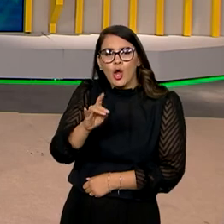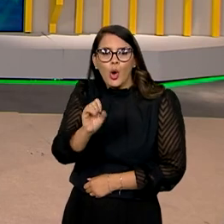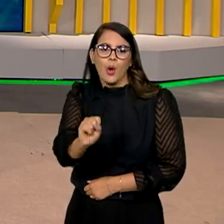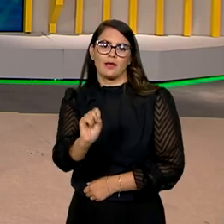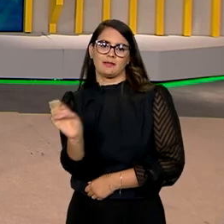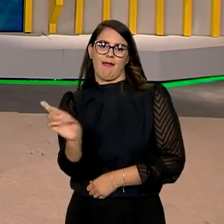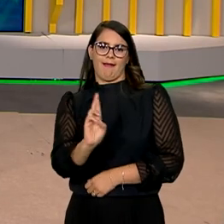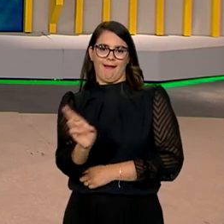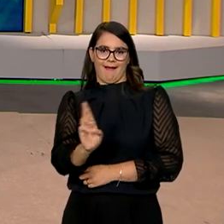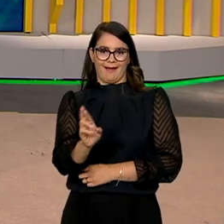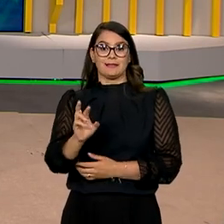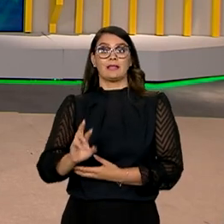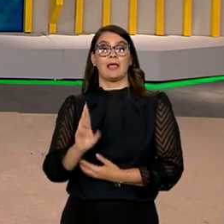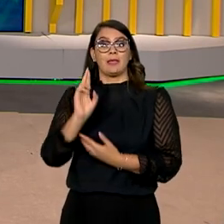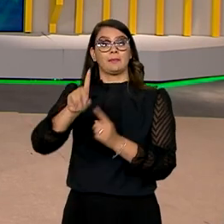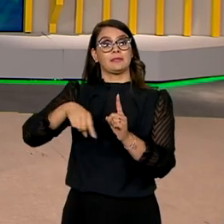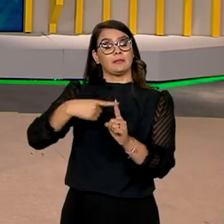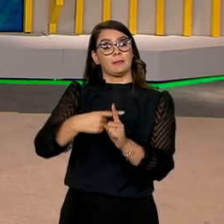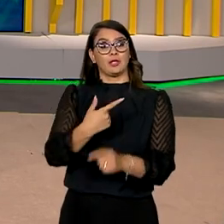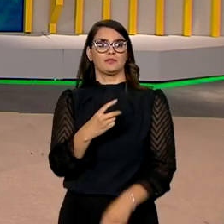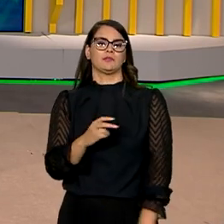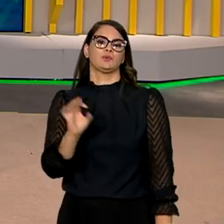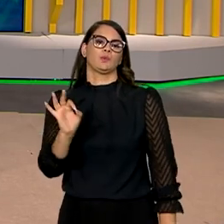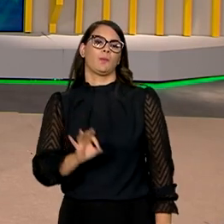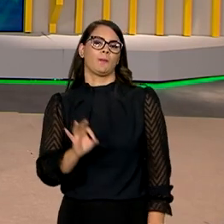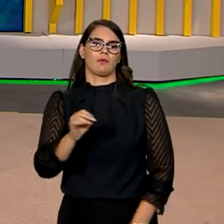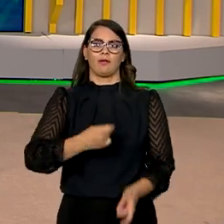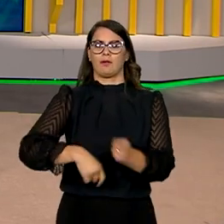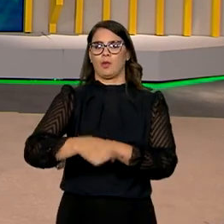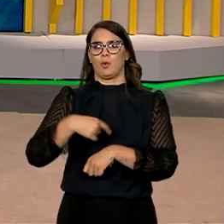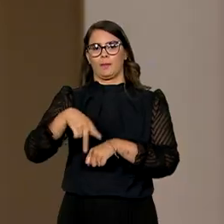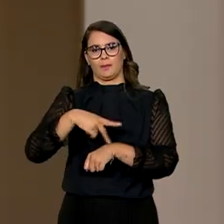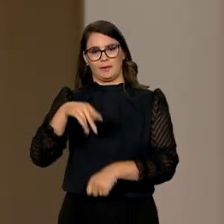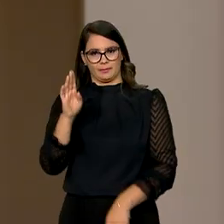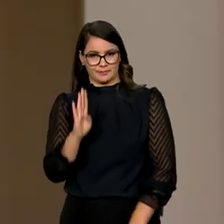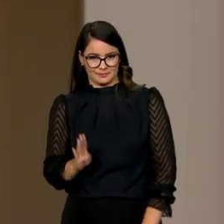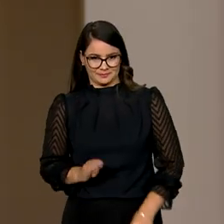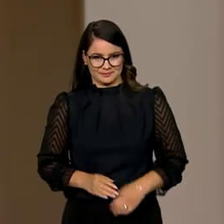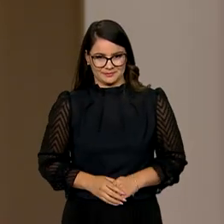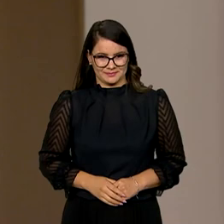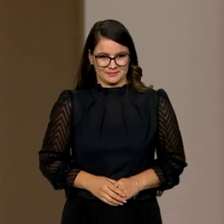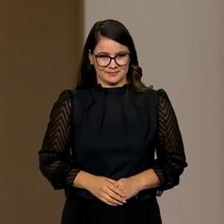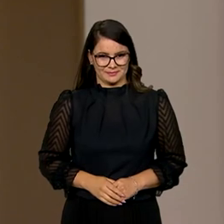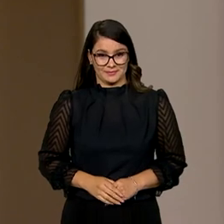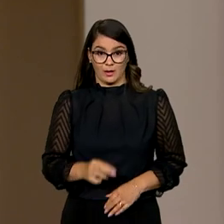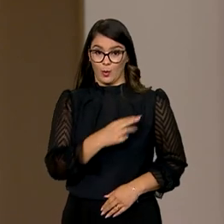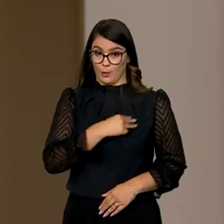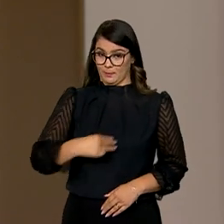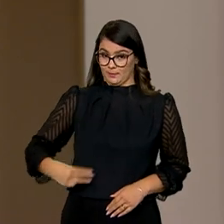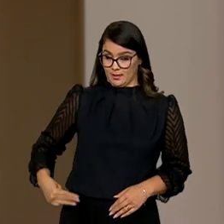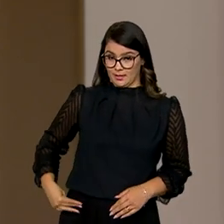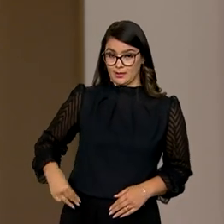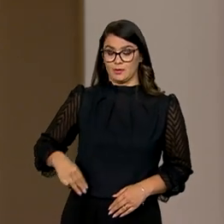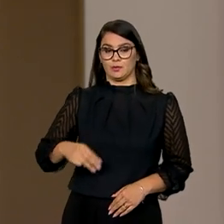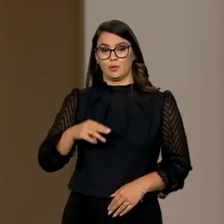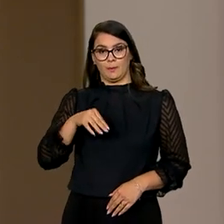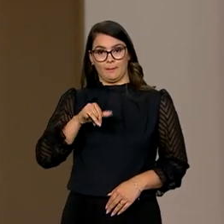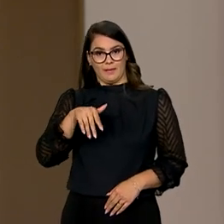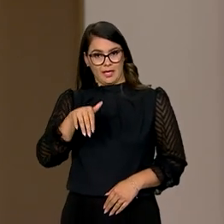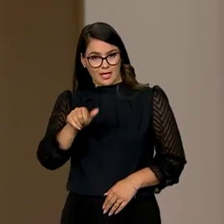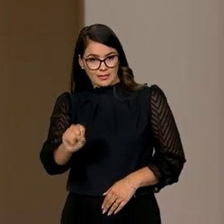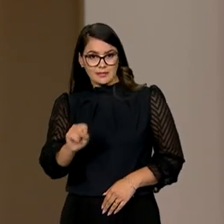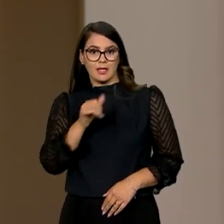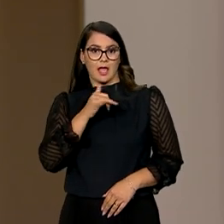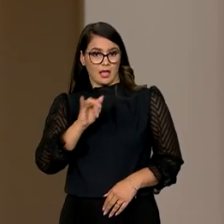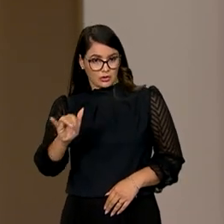reais, Ana, que representam mais de 25% da economia do país. Para o ministro de Minas e Energia, o Brasil